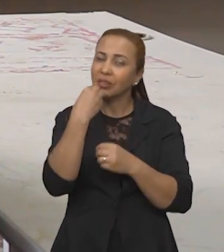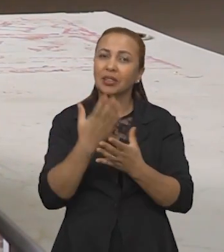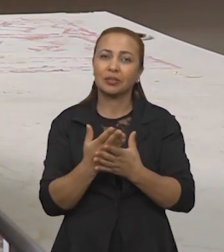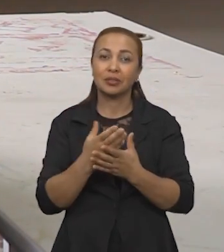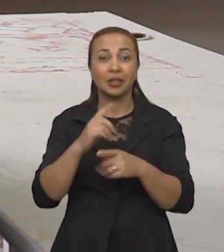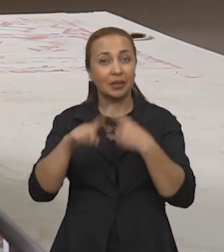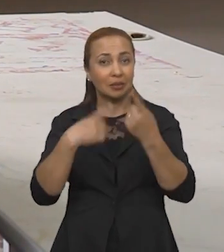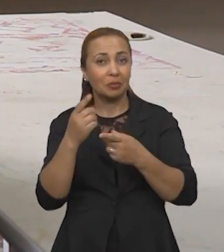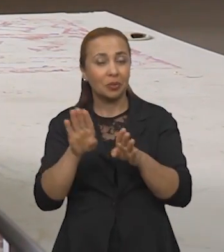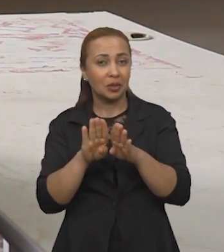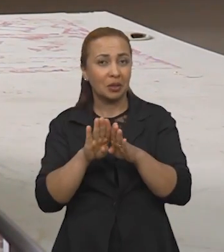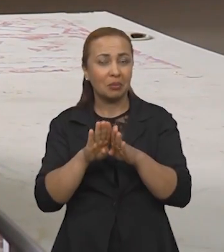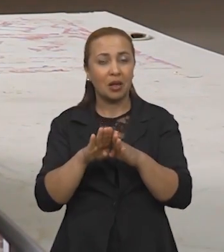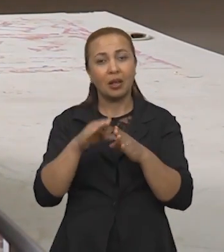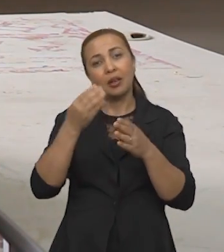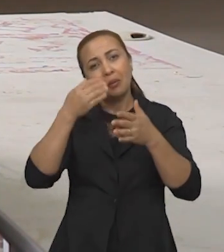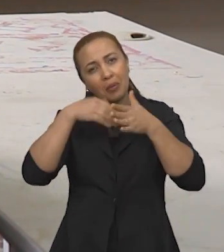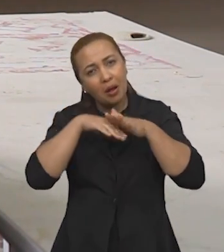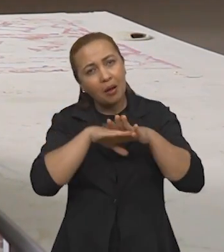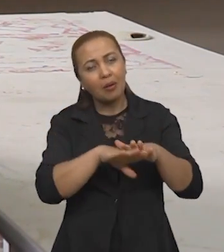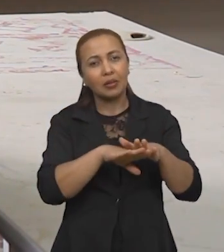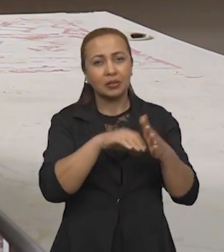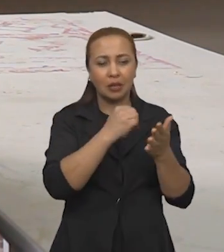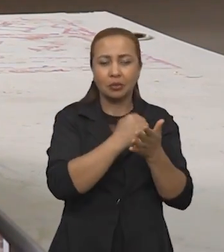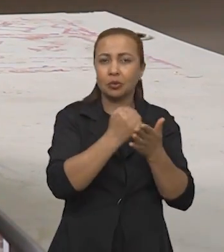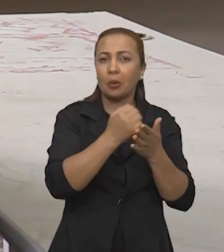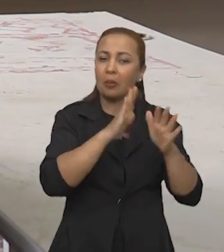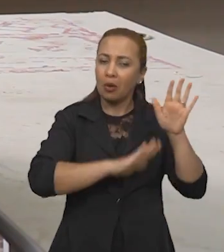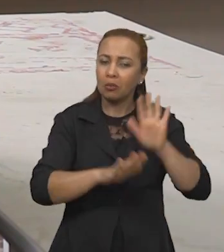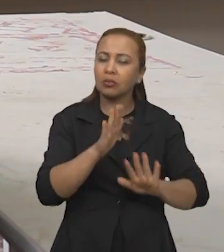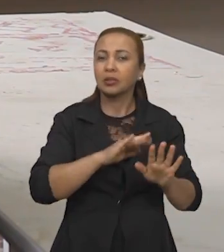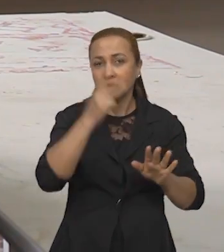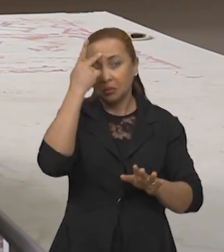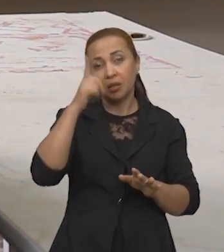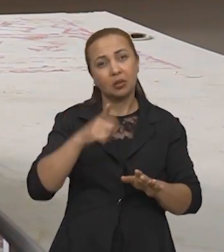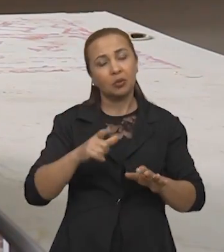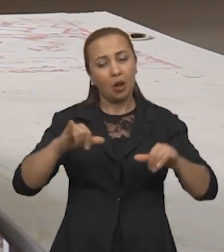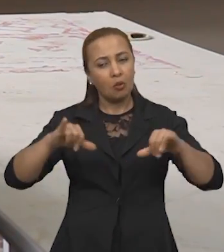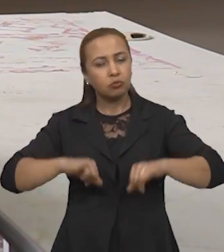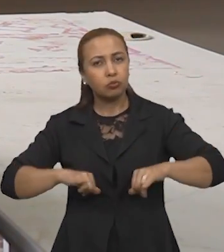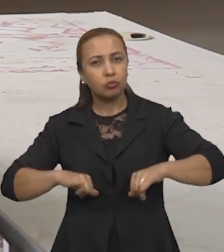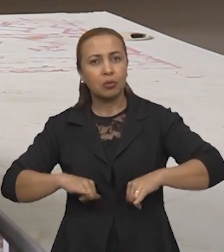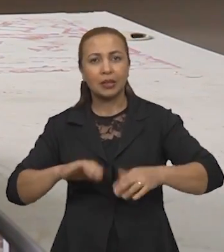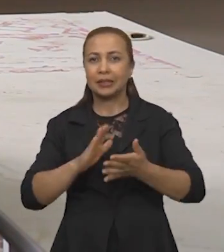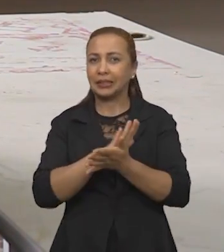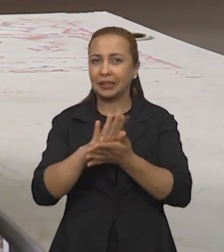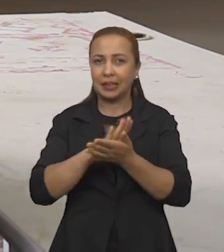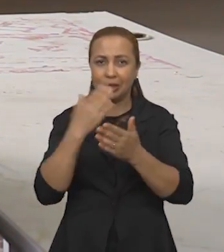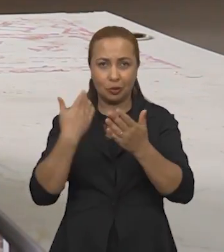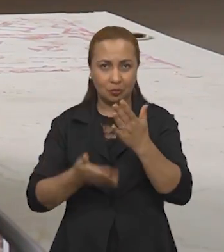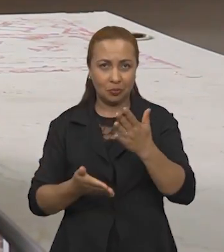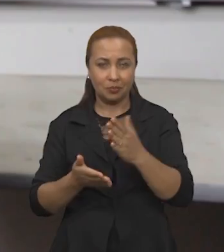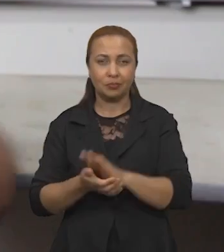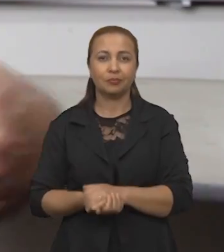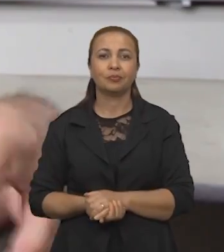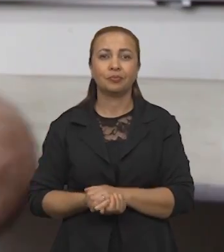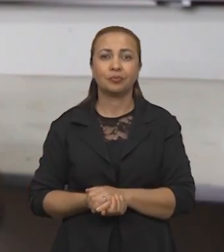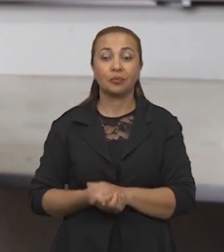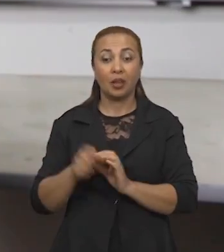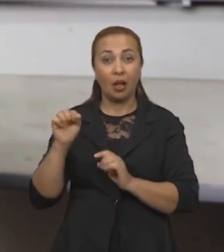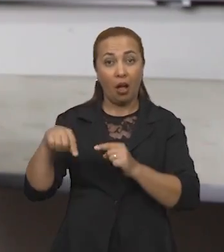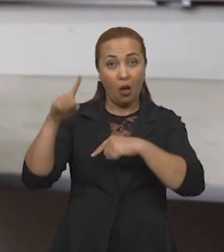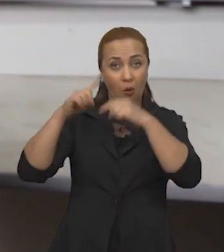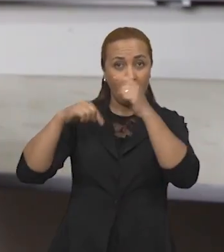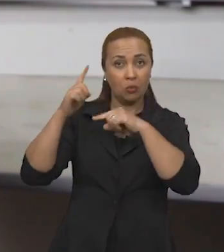na questão do seu tombamento. Também a gente observa um grande cuidado com elas para que elas não venham a sofrer nenhum dano. Esse